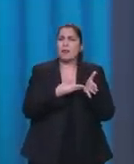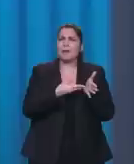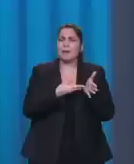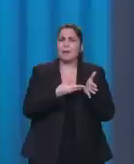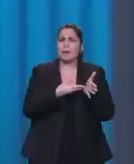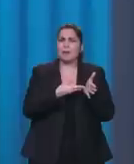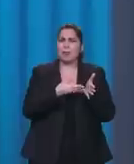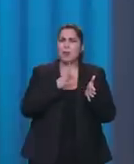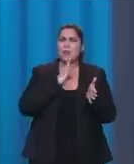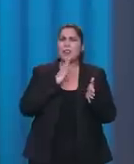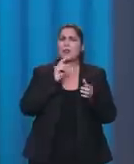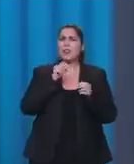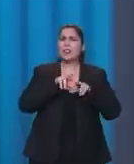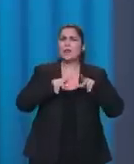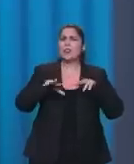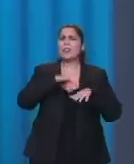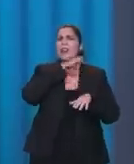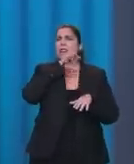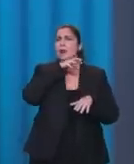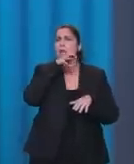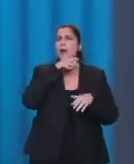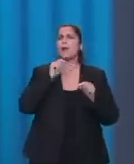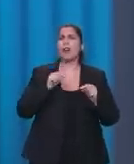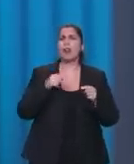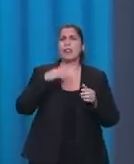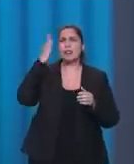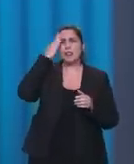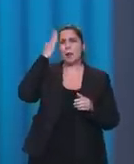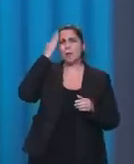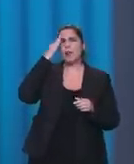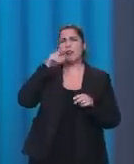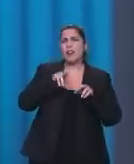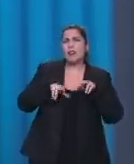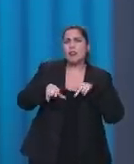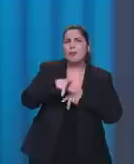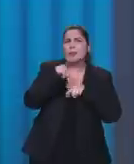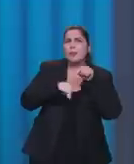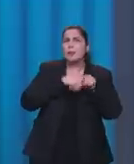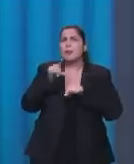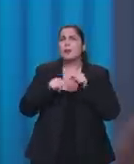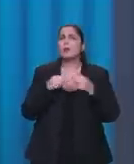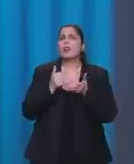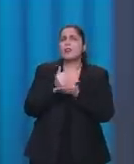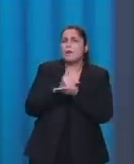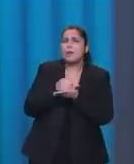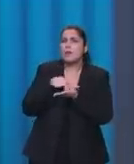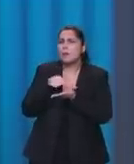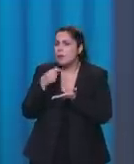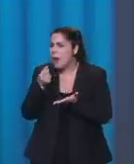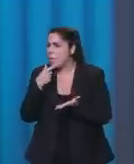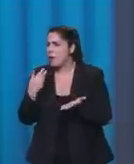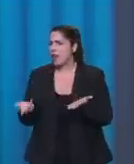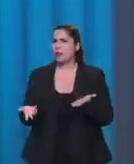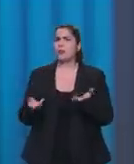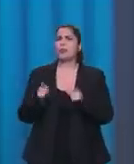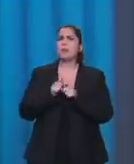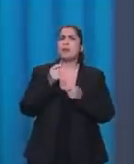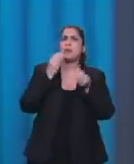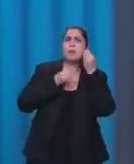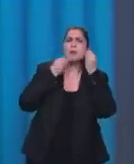conhecer a biodiversidade dela e, quem sabe, a partir dali, extrair coisas para a indústria fármica, para a indústria de cosméticos.